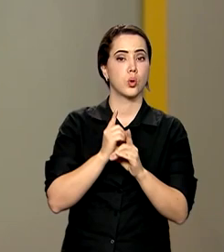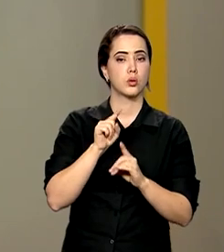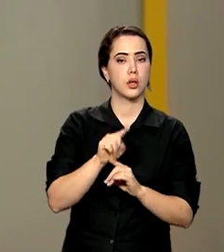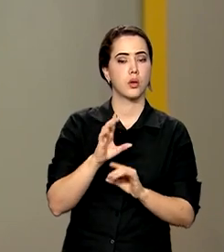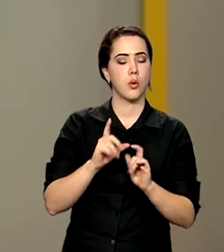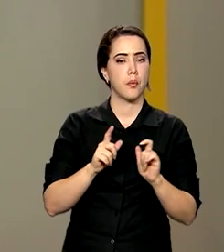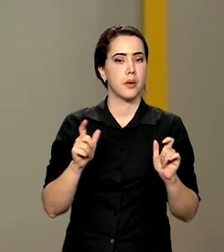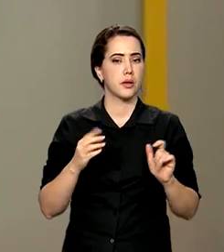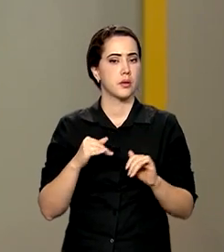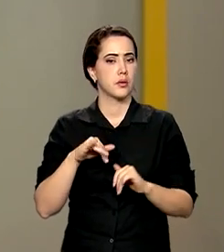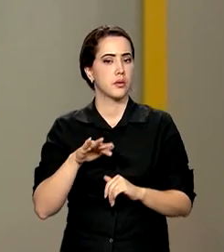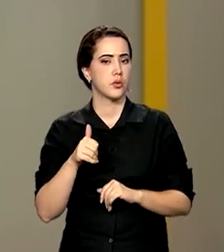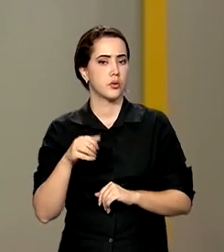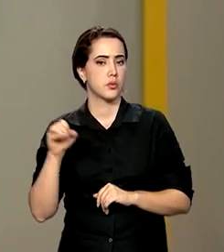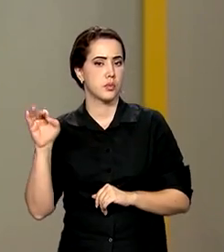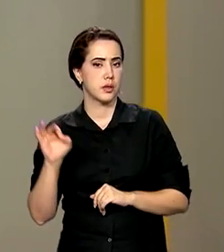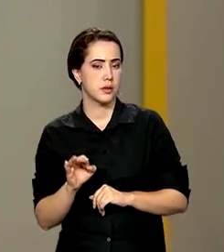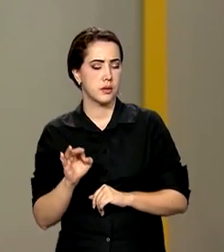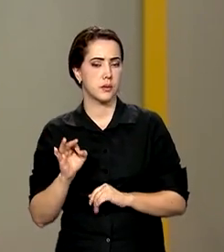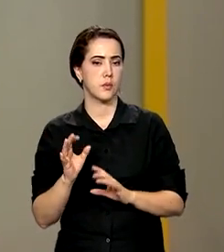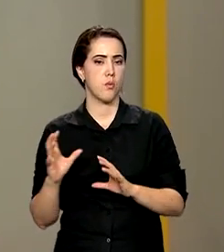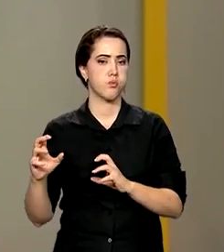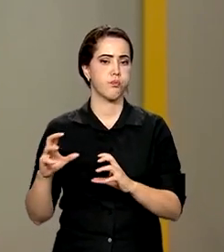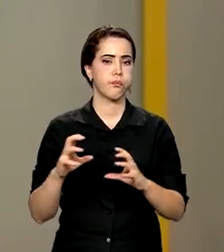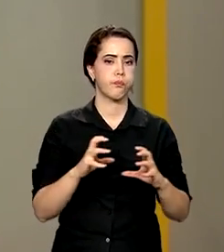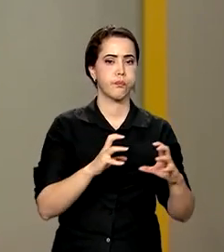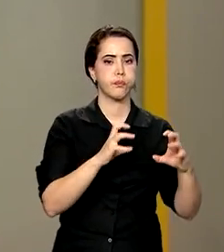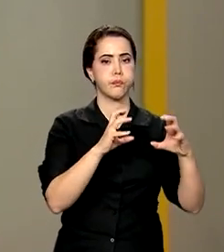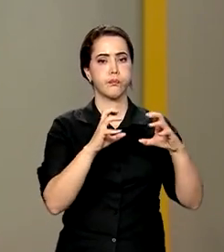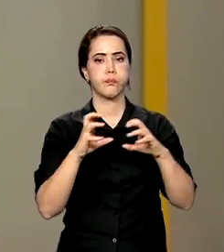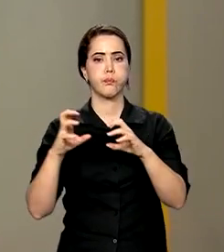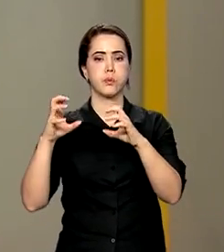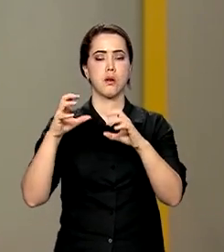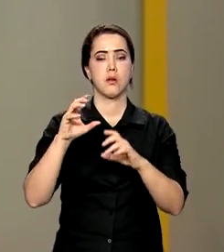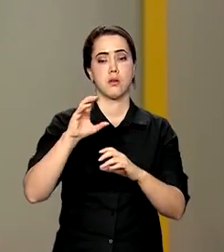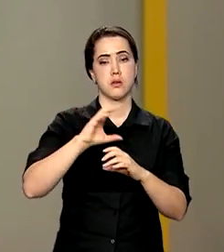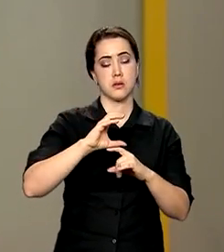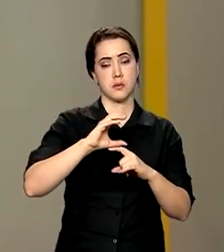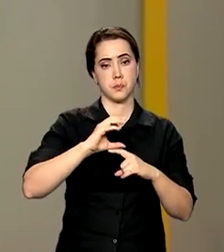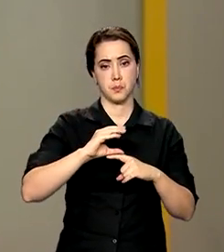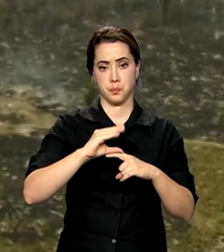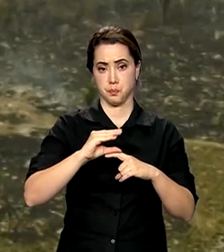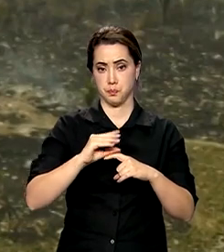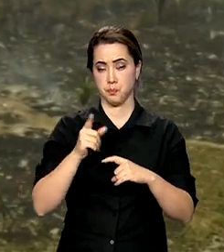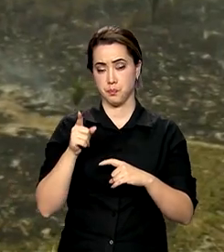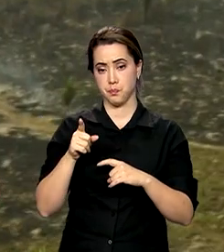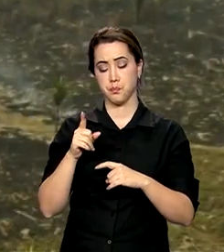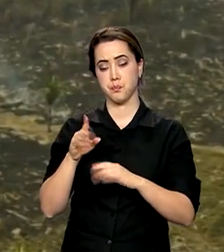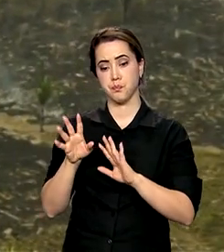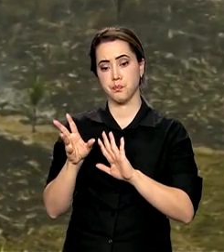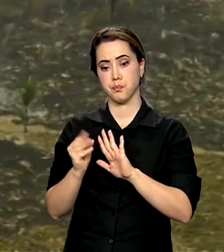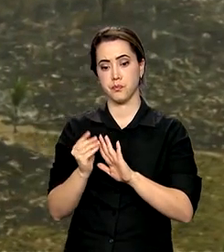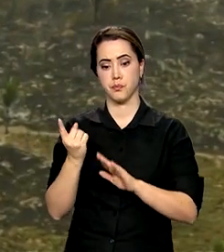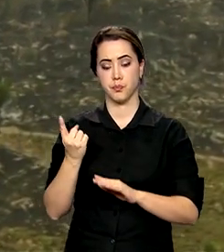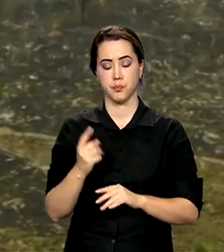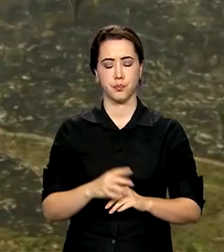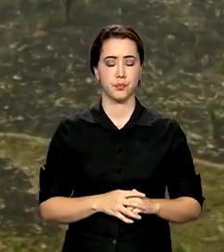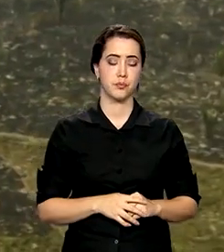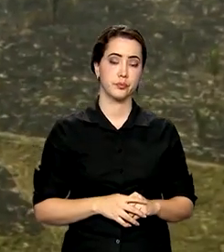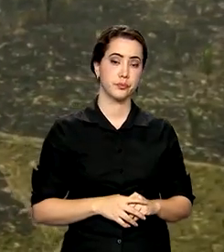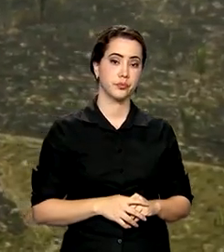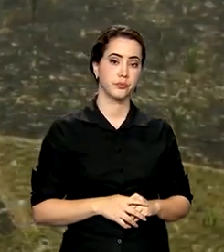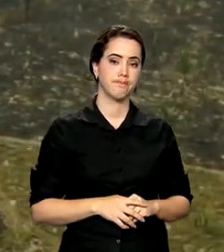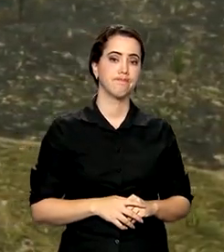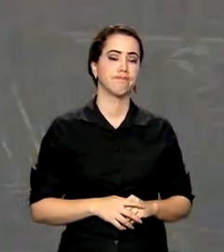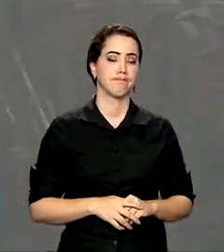aumento de mais de 100% nas emissões de gás carbônico na região amazônica. De acordo com o estudo